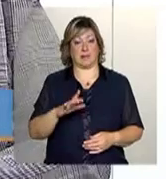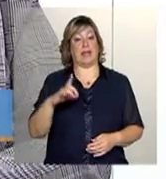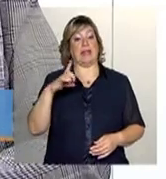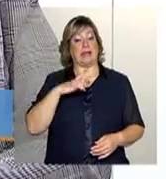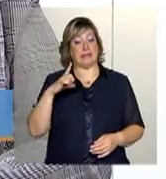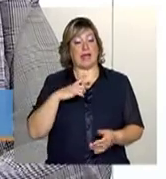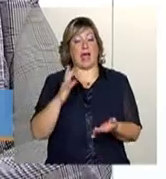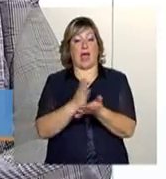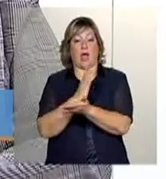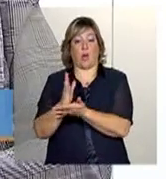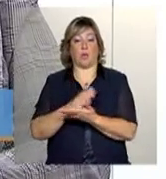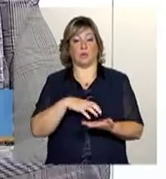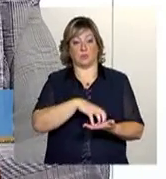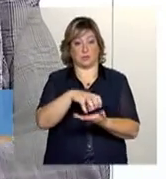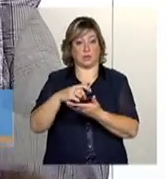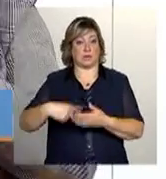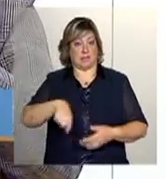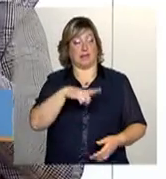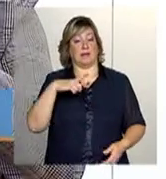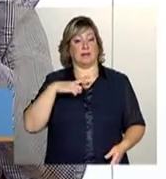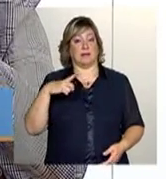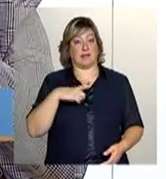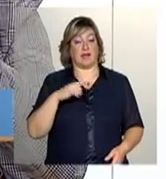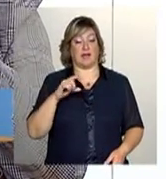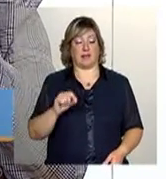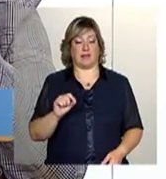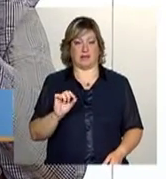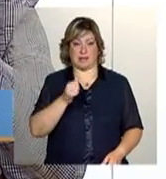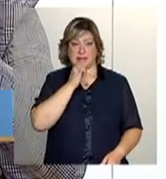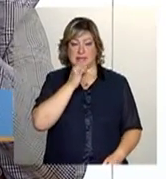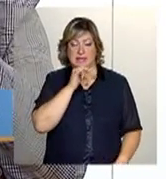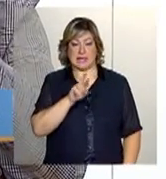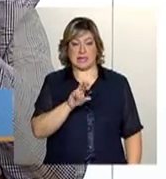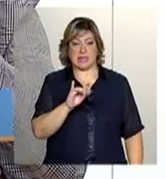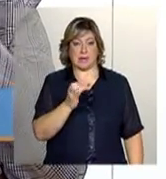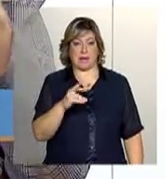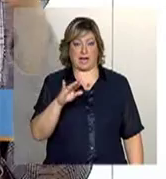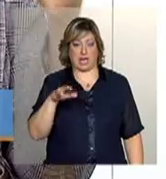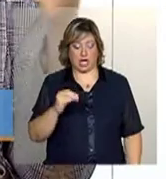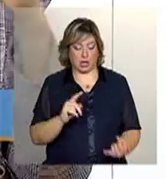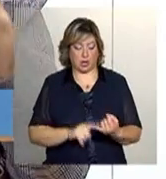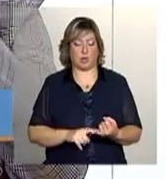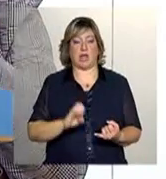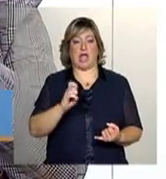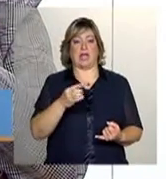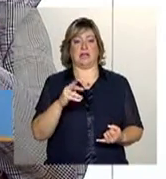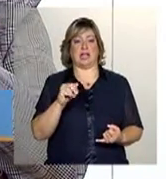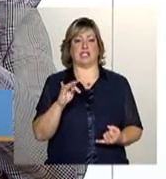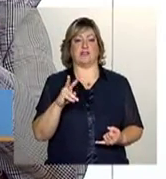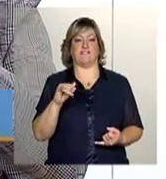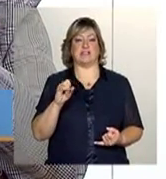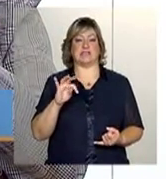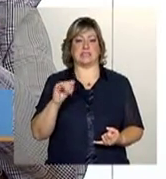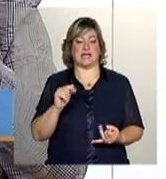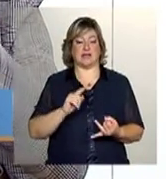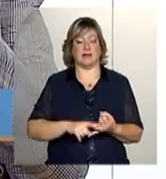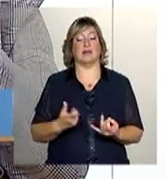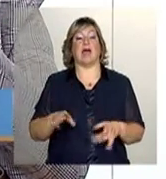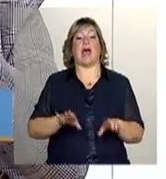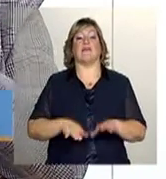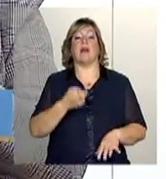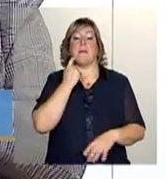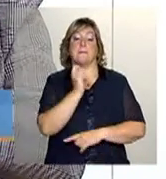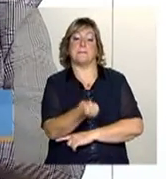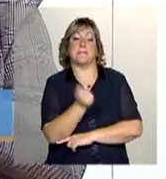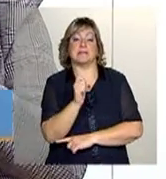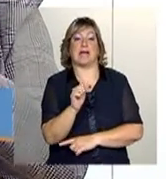se encontram, né? Tem alguns grupos que existe uma sobreposição, por exemplo, ribeirinho, extrativista, muitas, algumas vezes o pescador artesanal. Então,